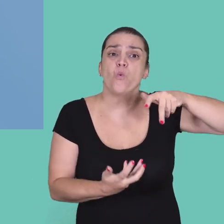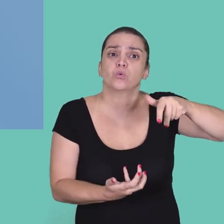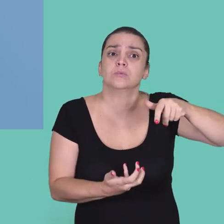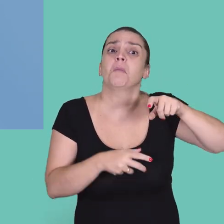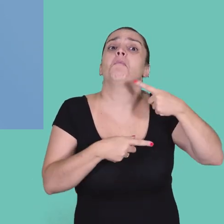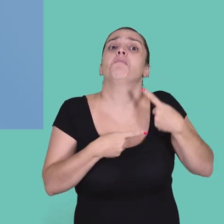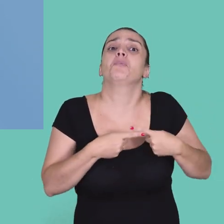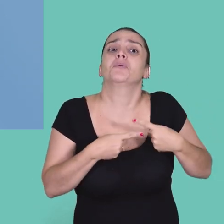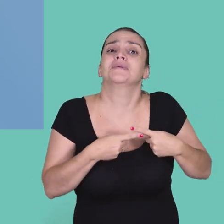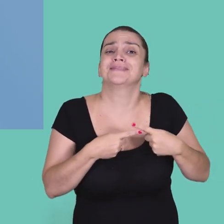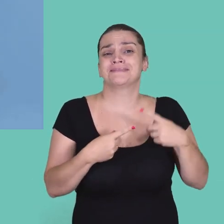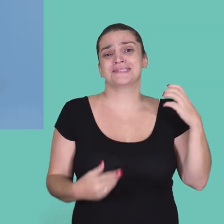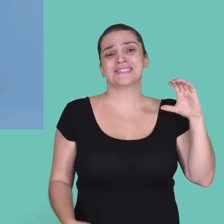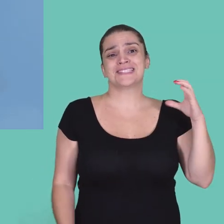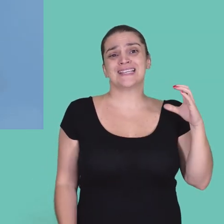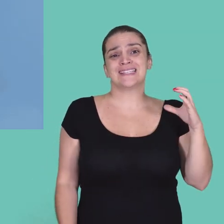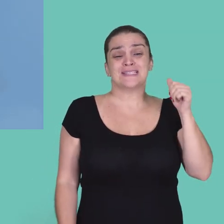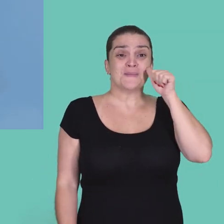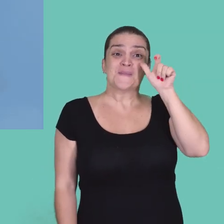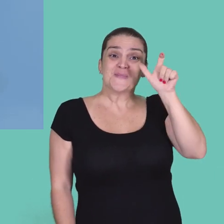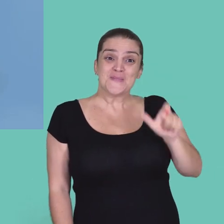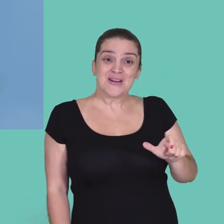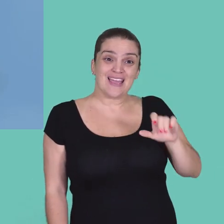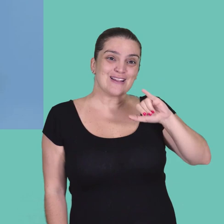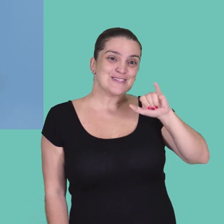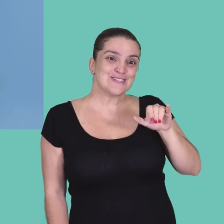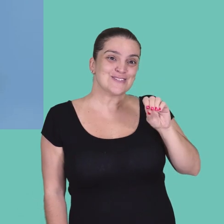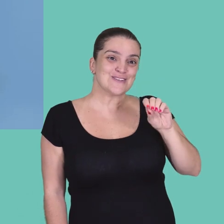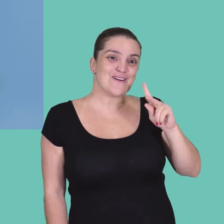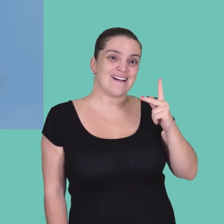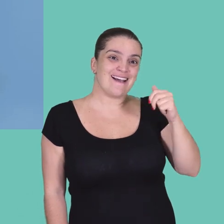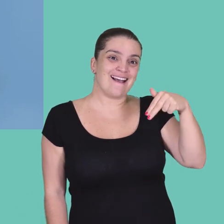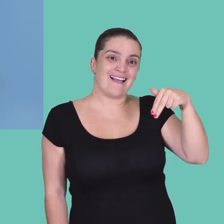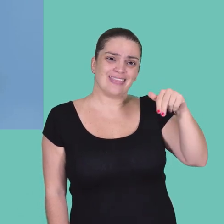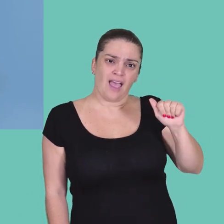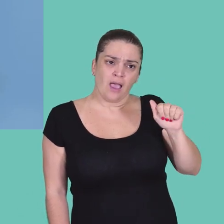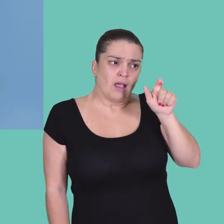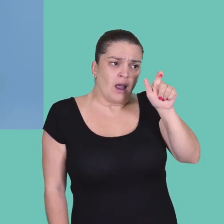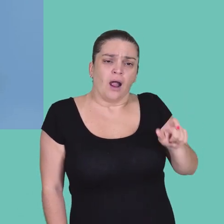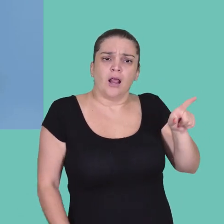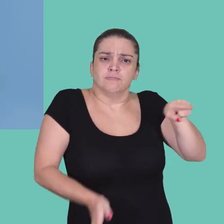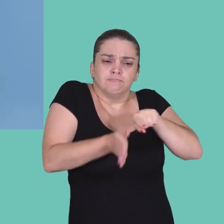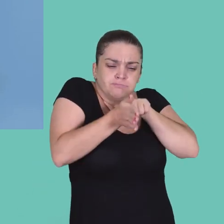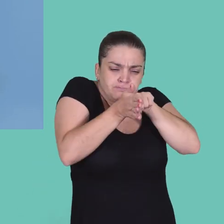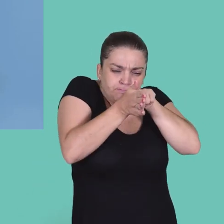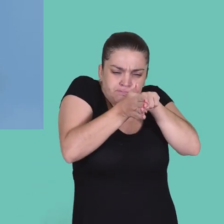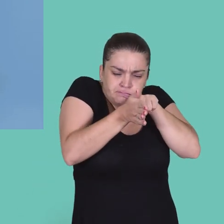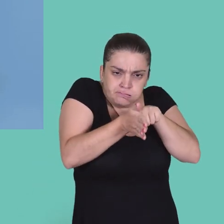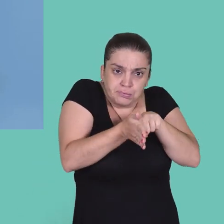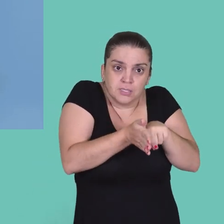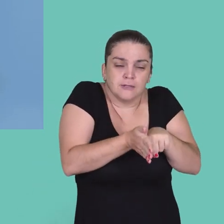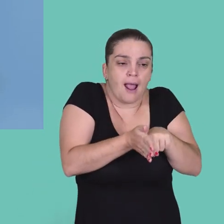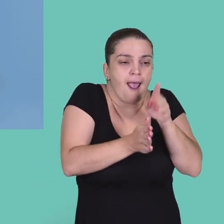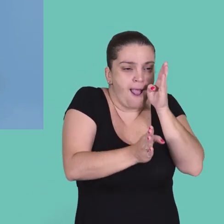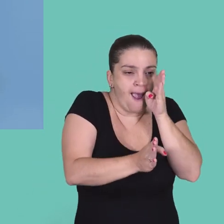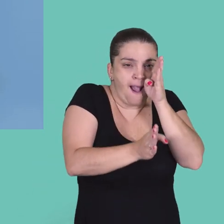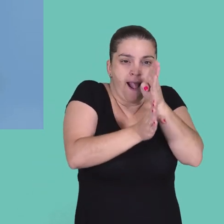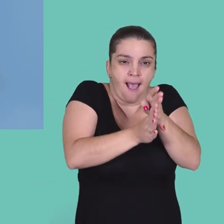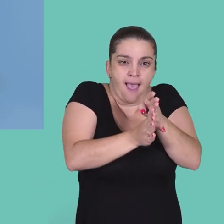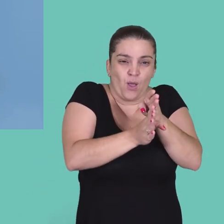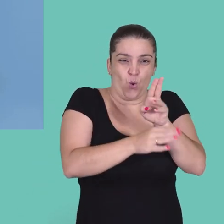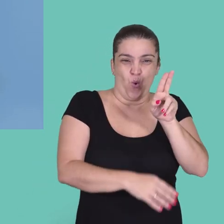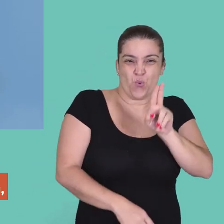por causa da ciência. Exatamente. Uma pesquisadora chamada Johanna Dobenheimer, ela conseguiu